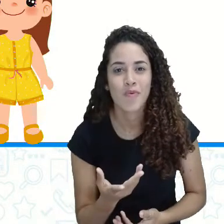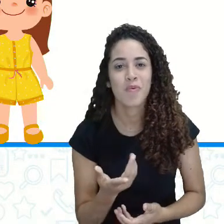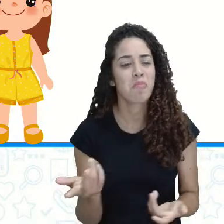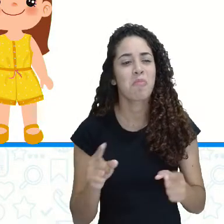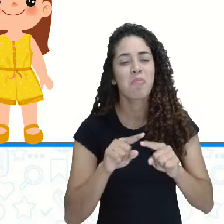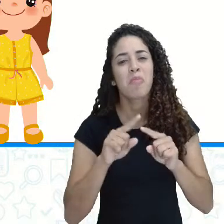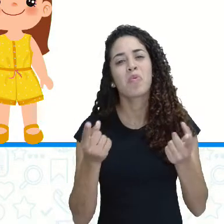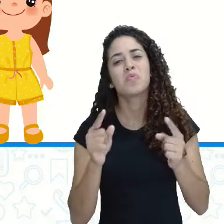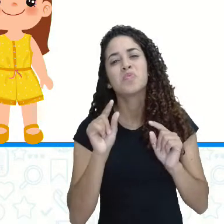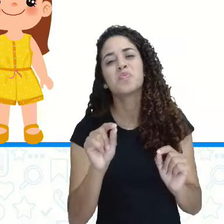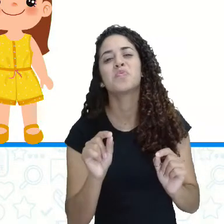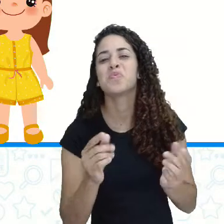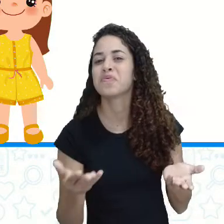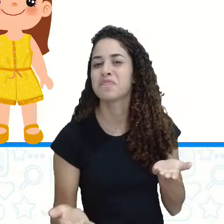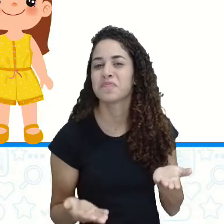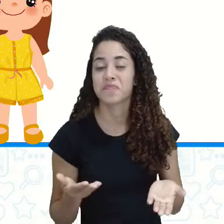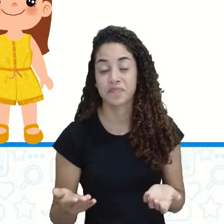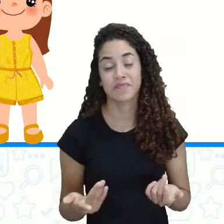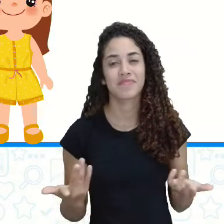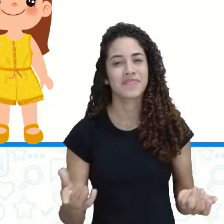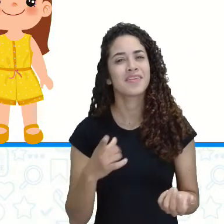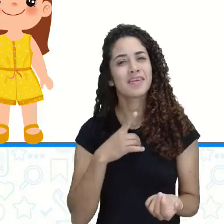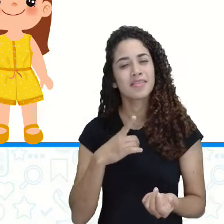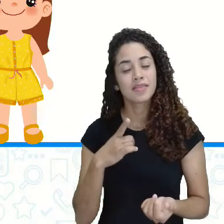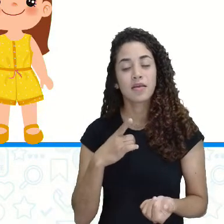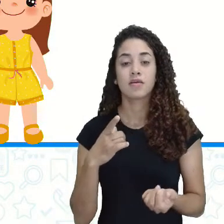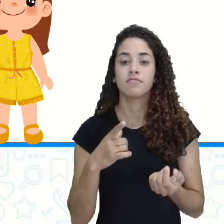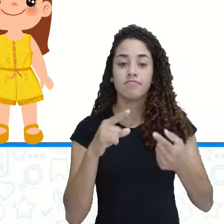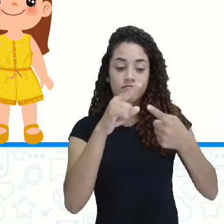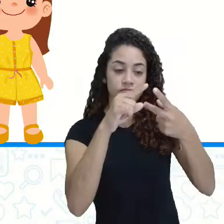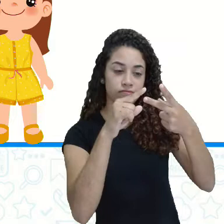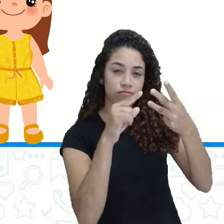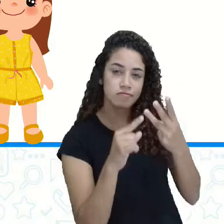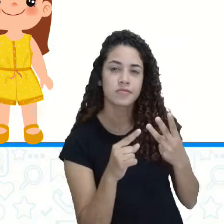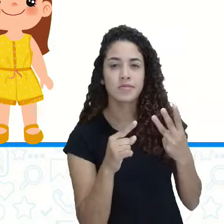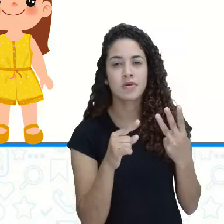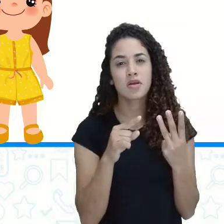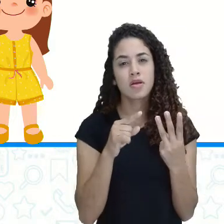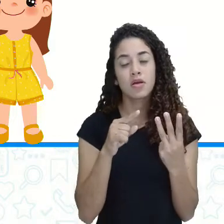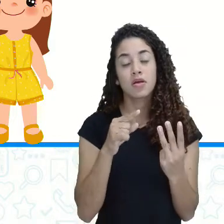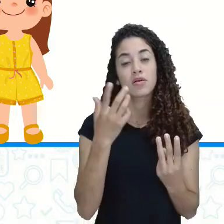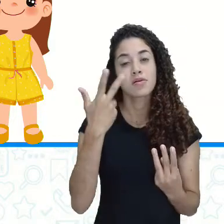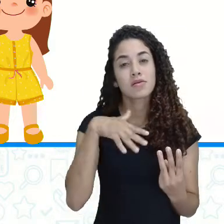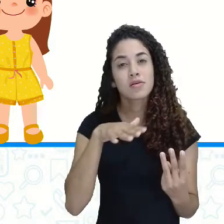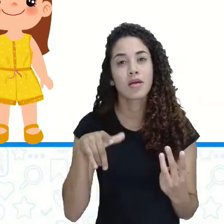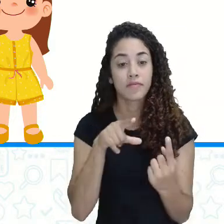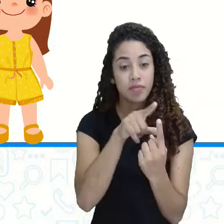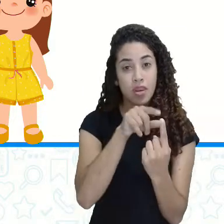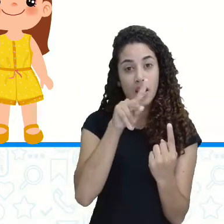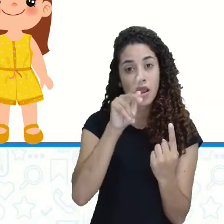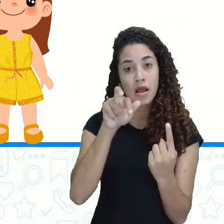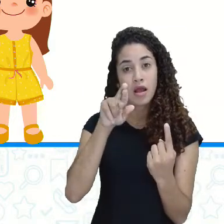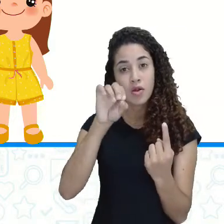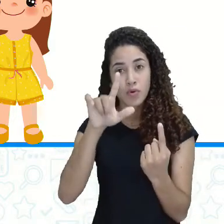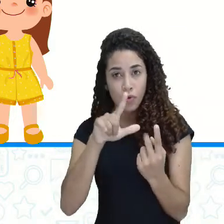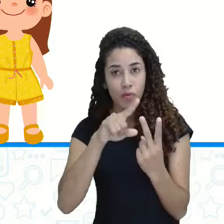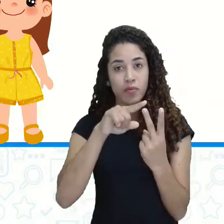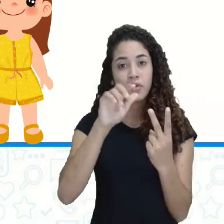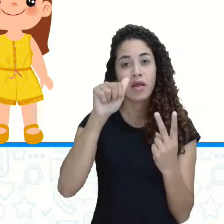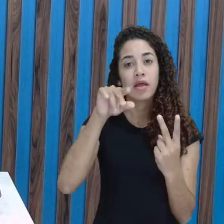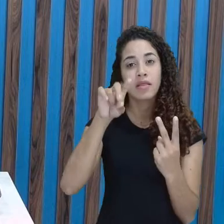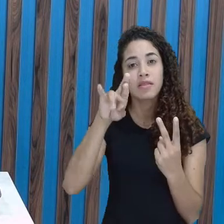fazendo? Gente, aqui tem três crianças também. Olha só. Carol, André e